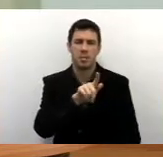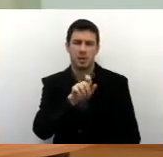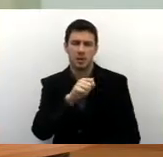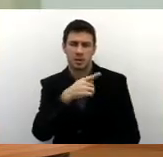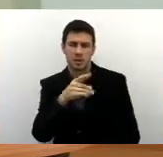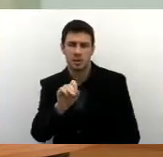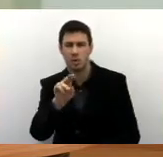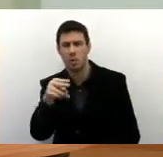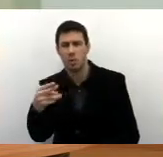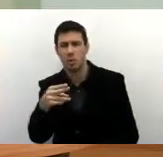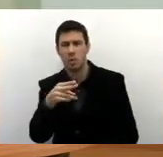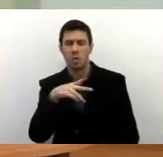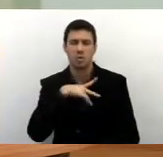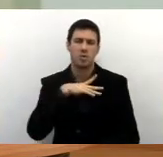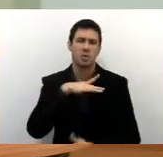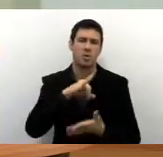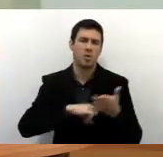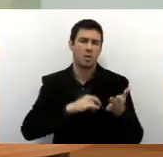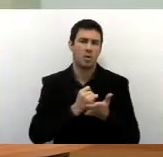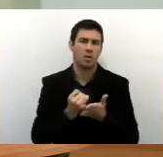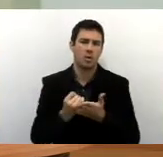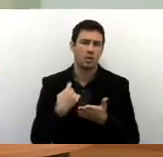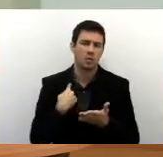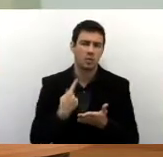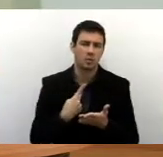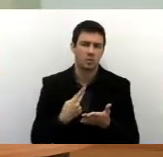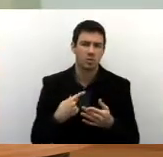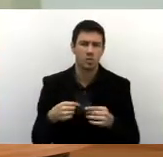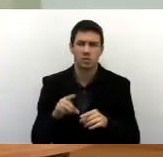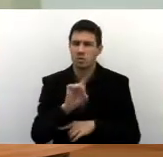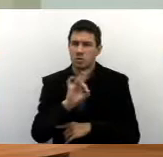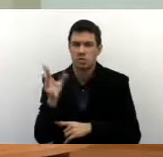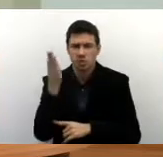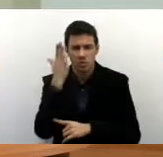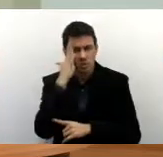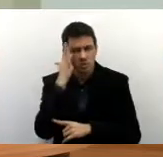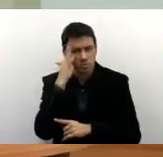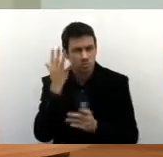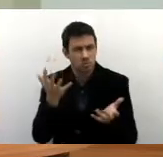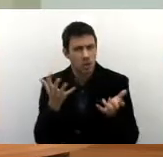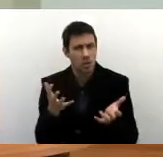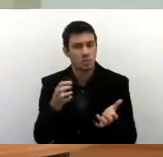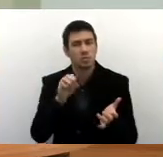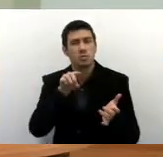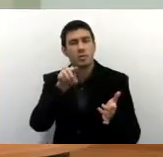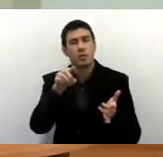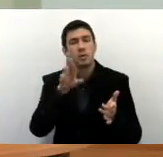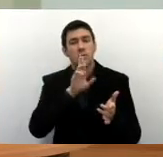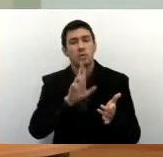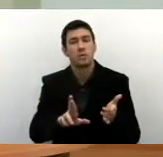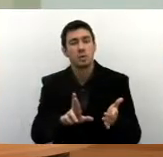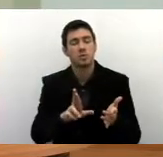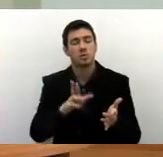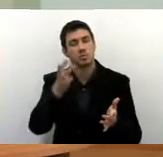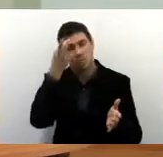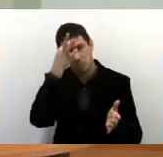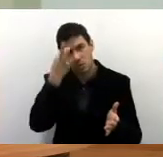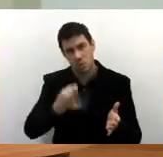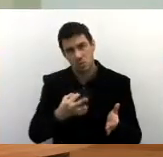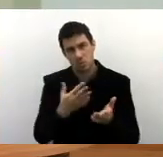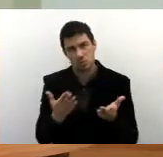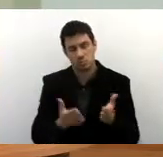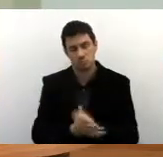licitação desse contrato com a gente. E era isso que eu queria saber, se V. Exª tem ciência de...